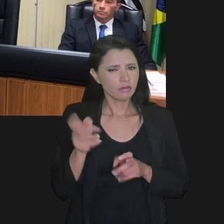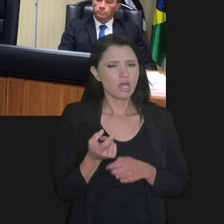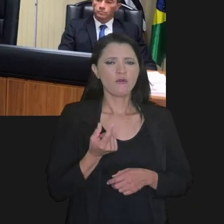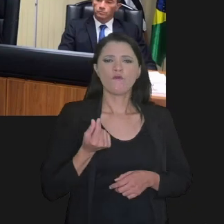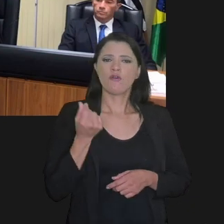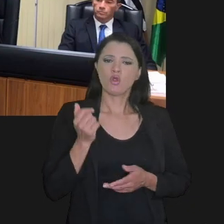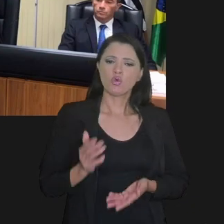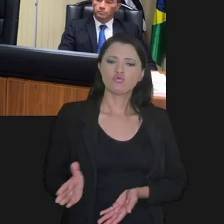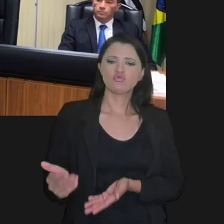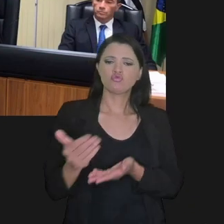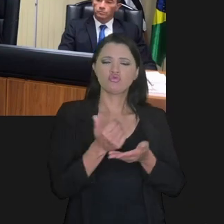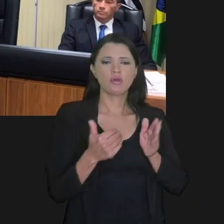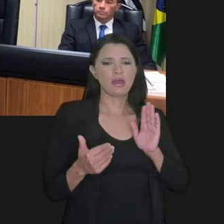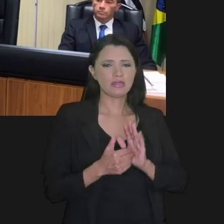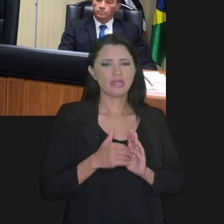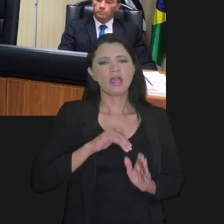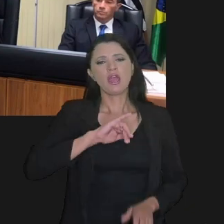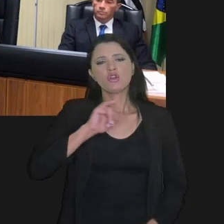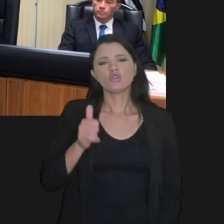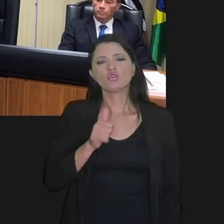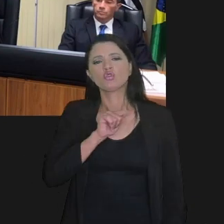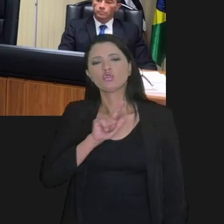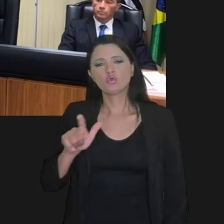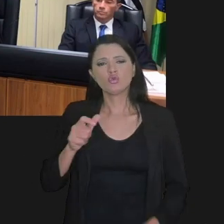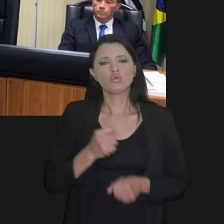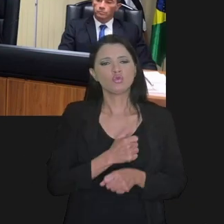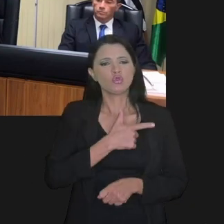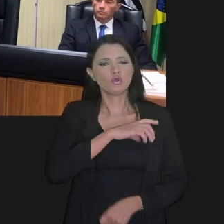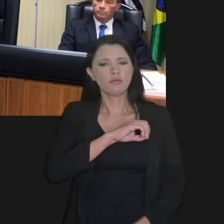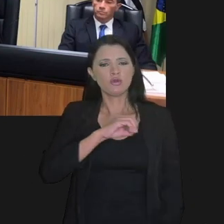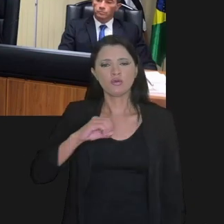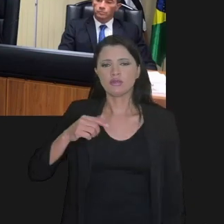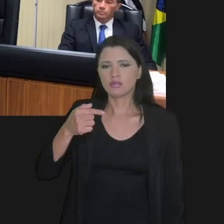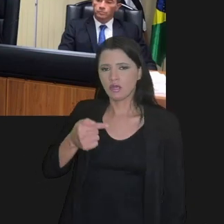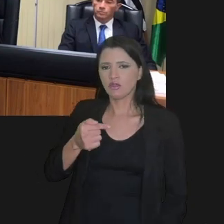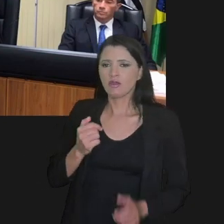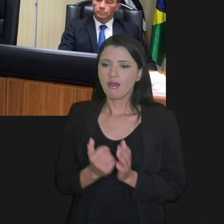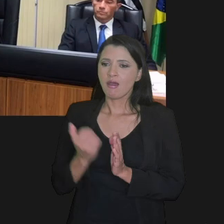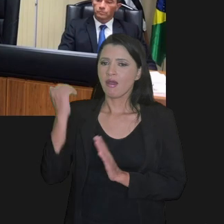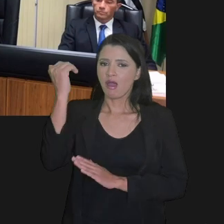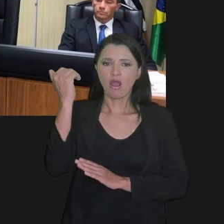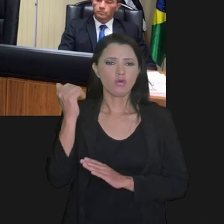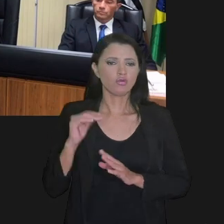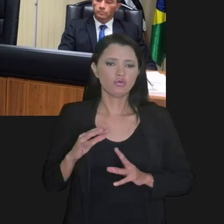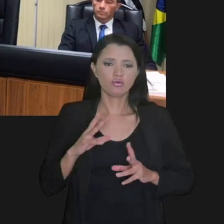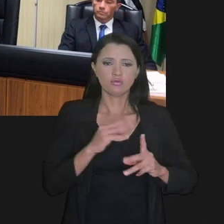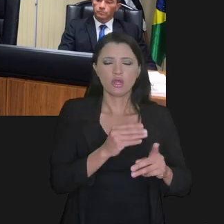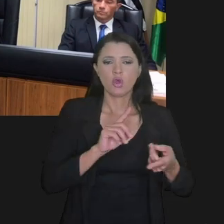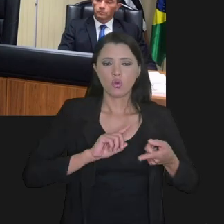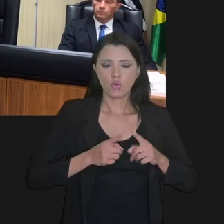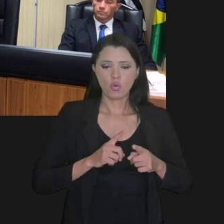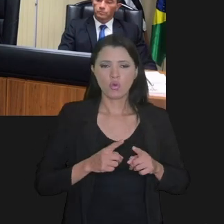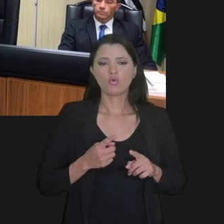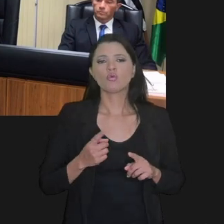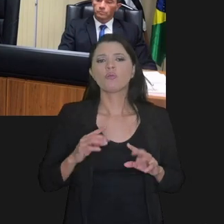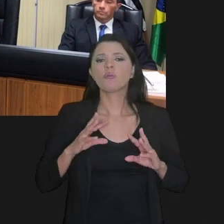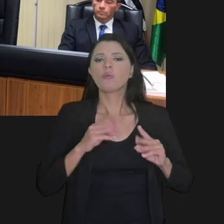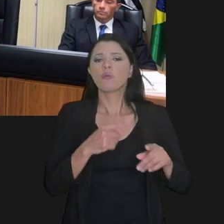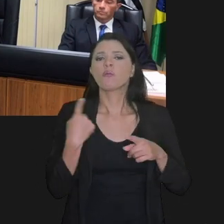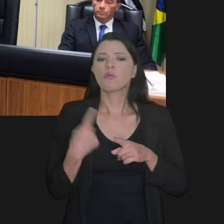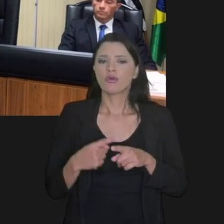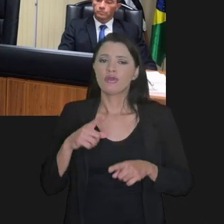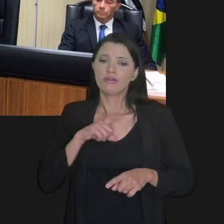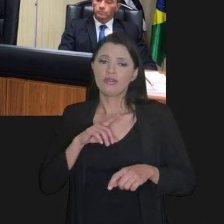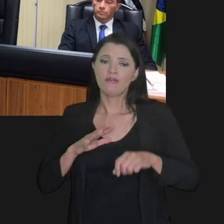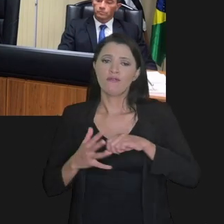Os senhores podem notar que o valor arrecadado até julho de 2007, ele não é tão alto se comparado ao valor total negociado.